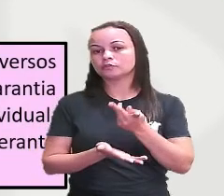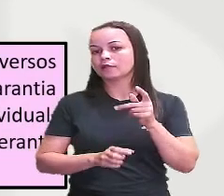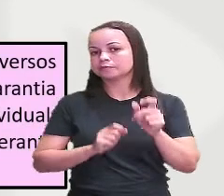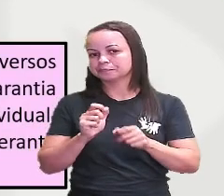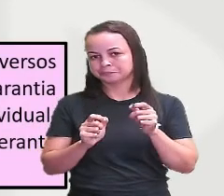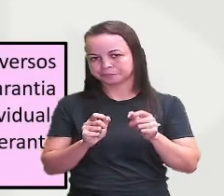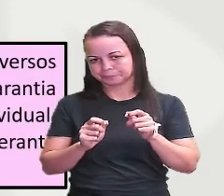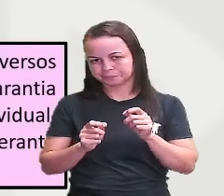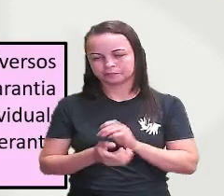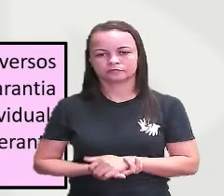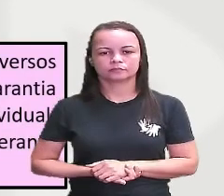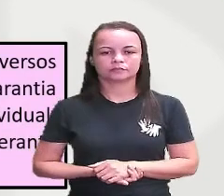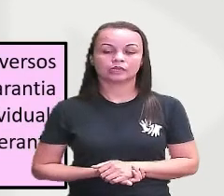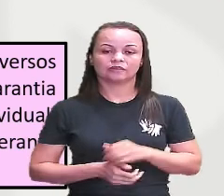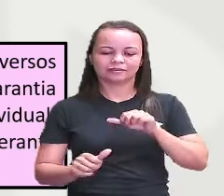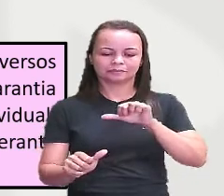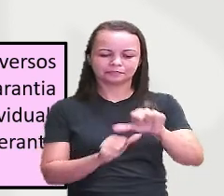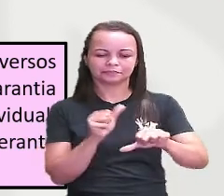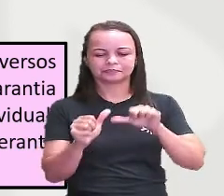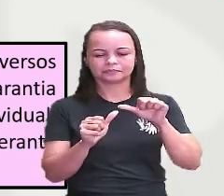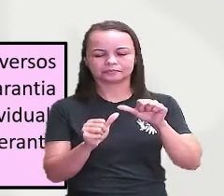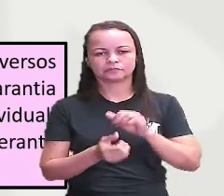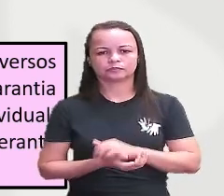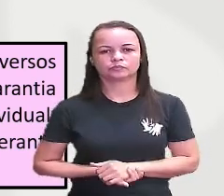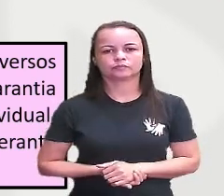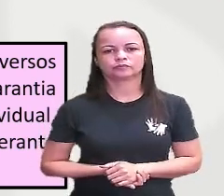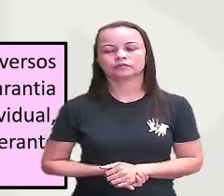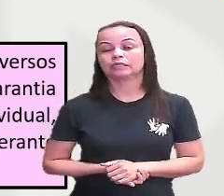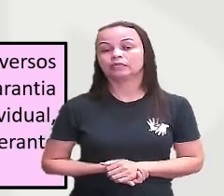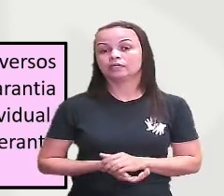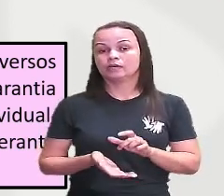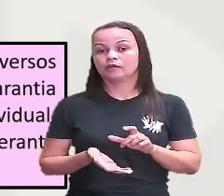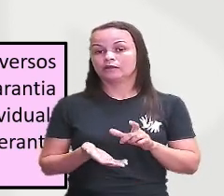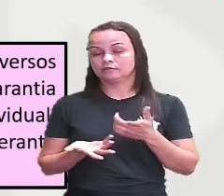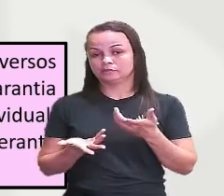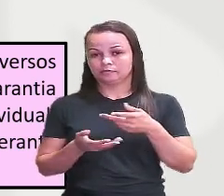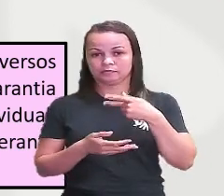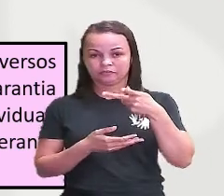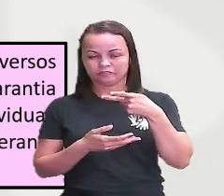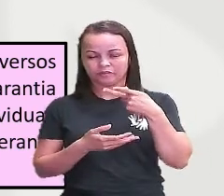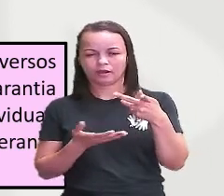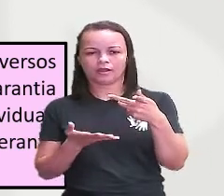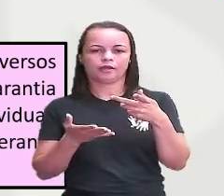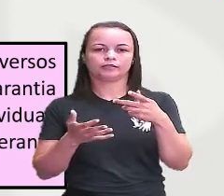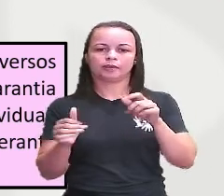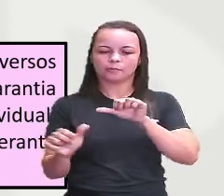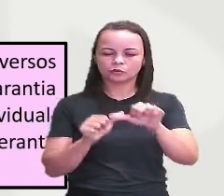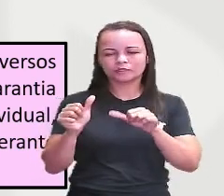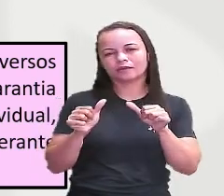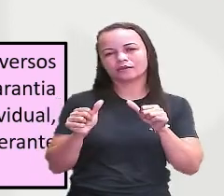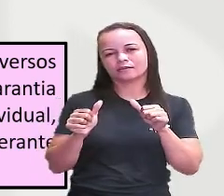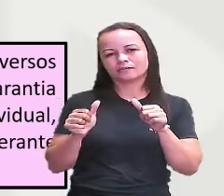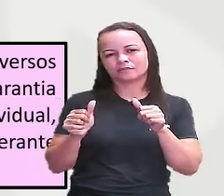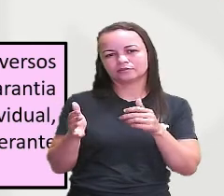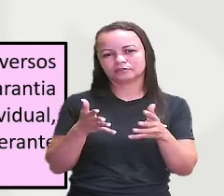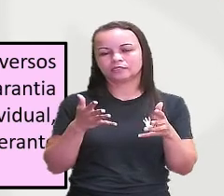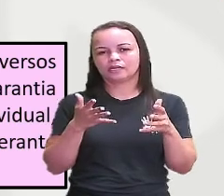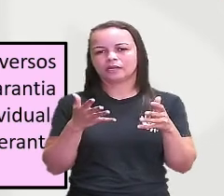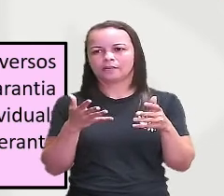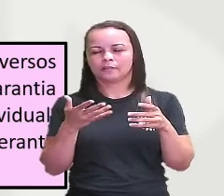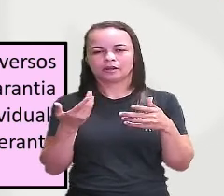mudar mas antes da gente falar dessa mudança dessa transformação para chegar